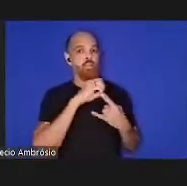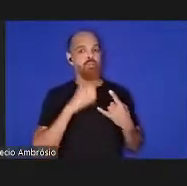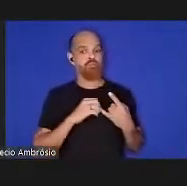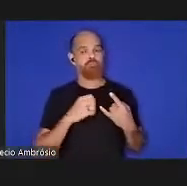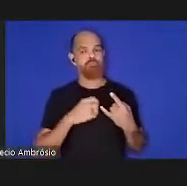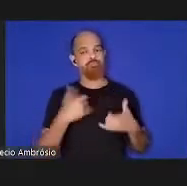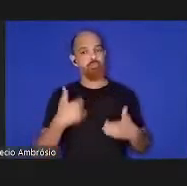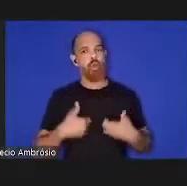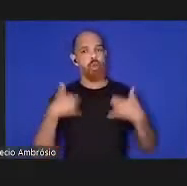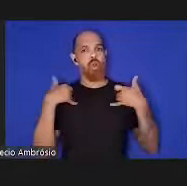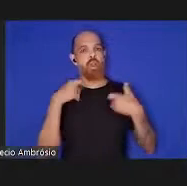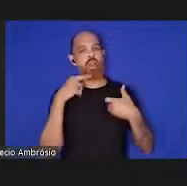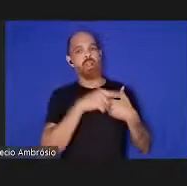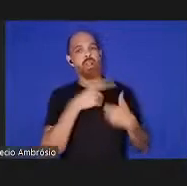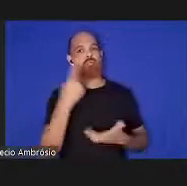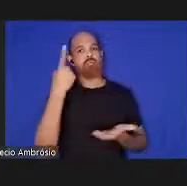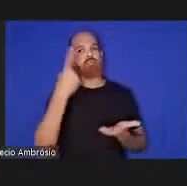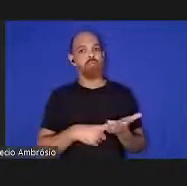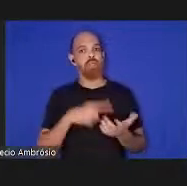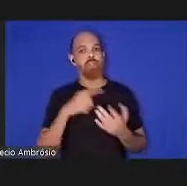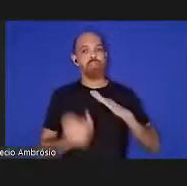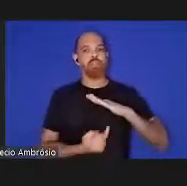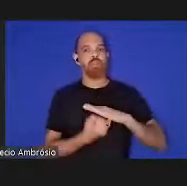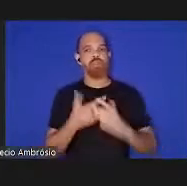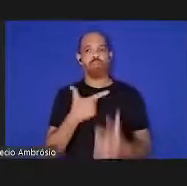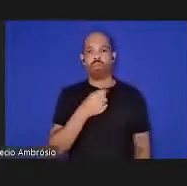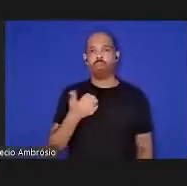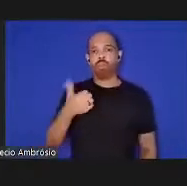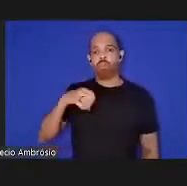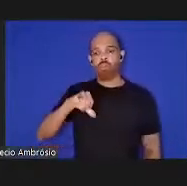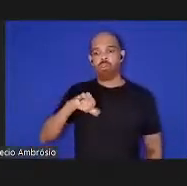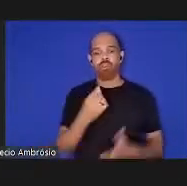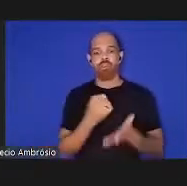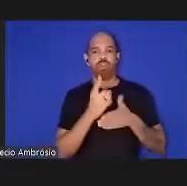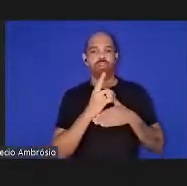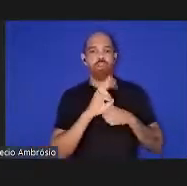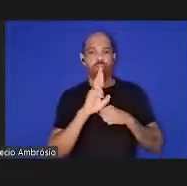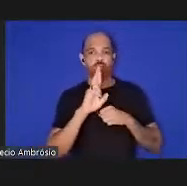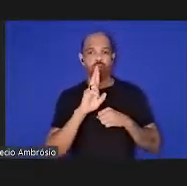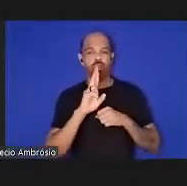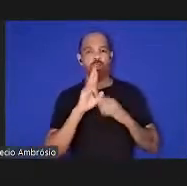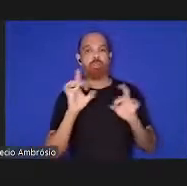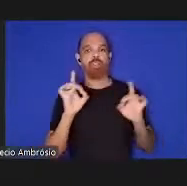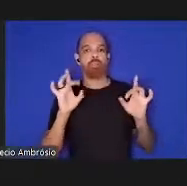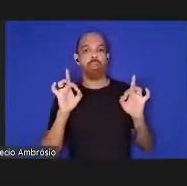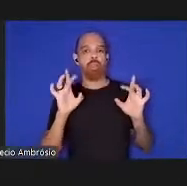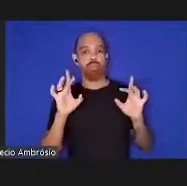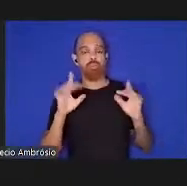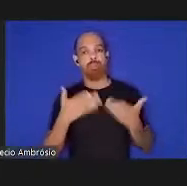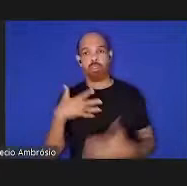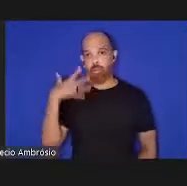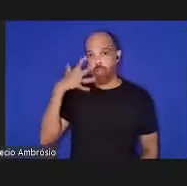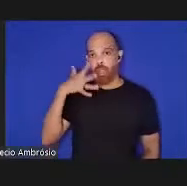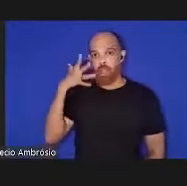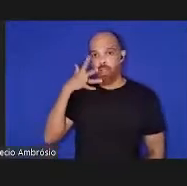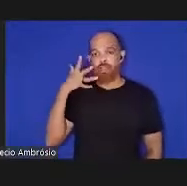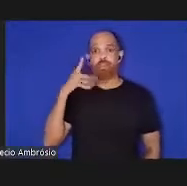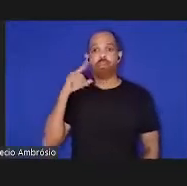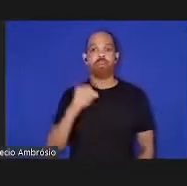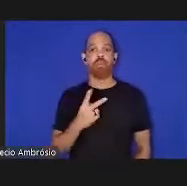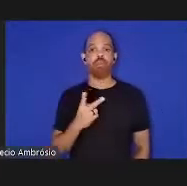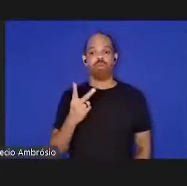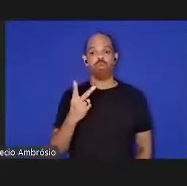que em 2019 me agraciou com doutoramento honoris causa esta palestra tenho como coautores dois colegas